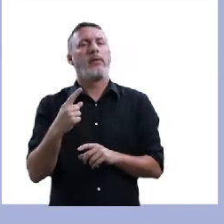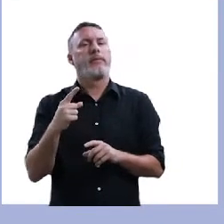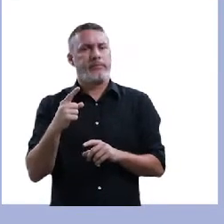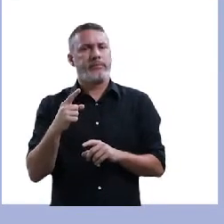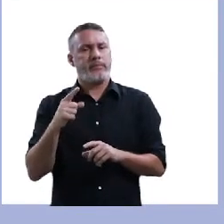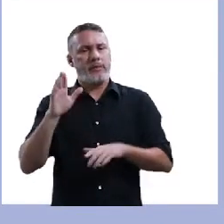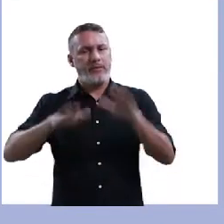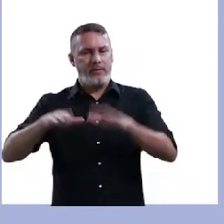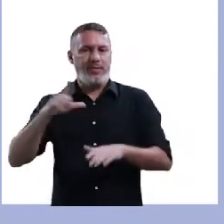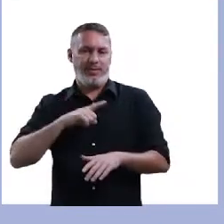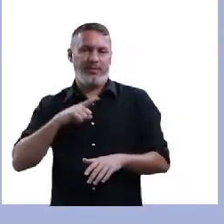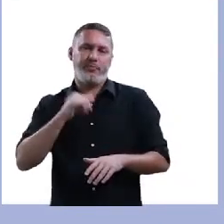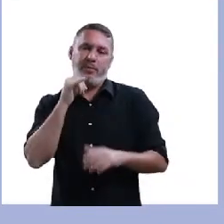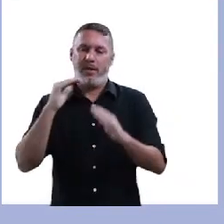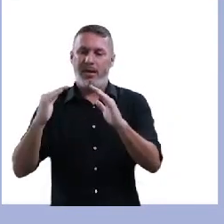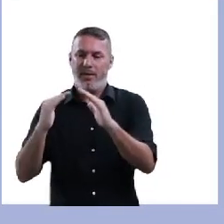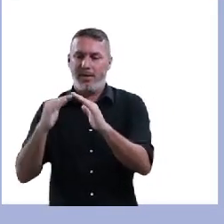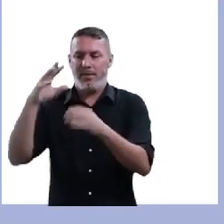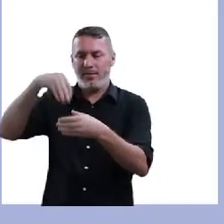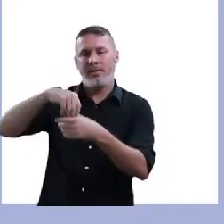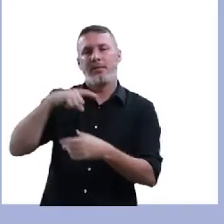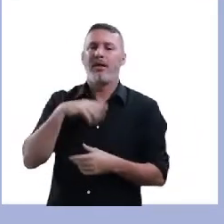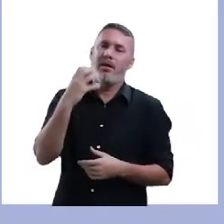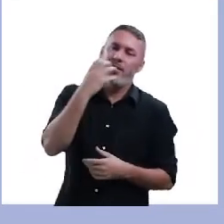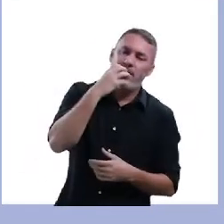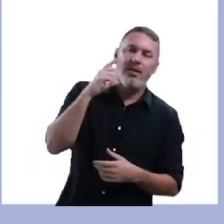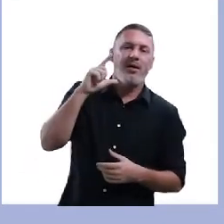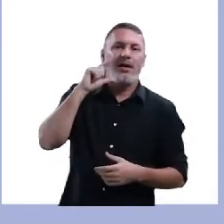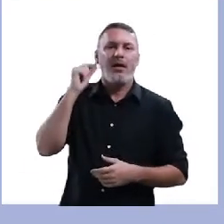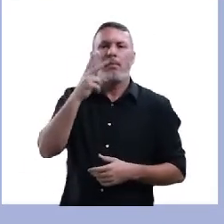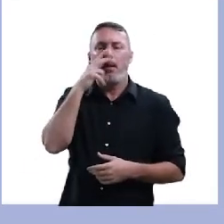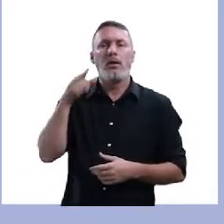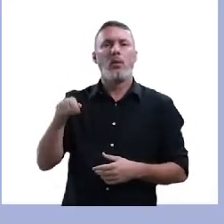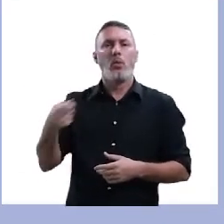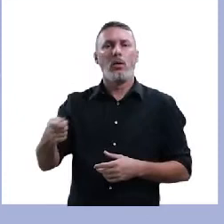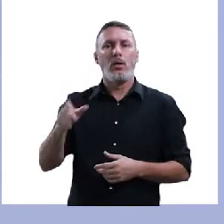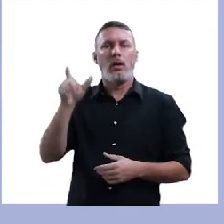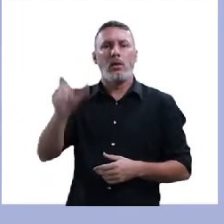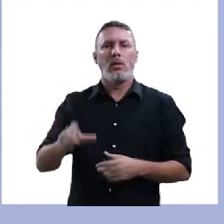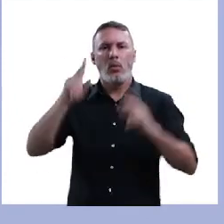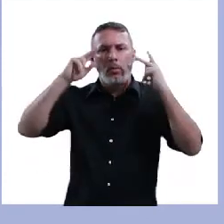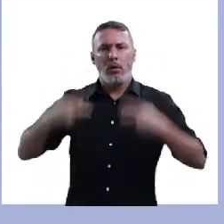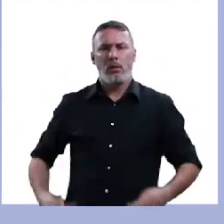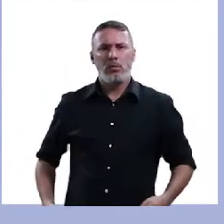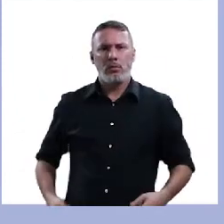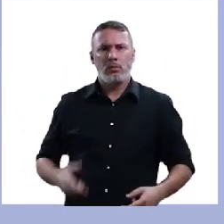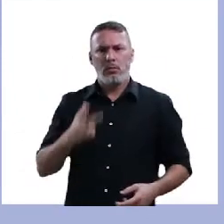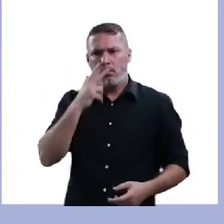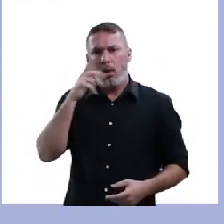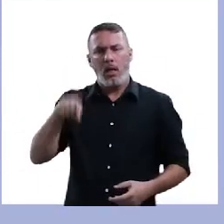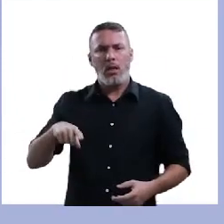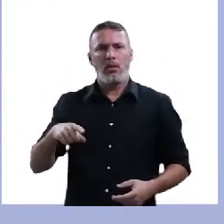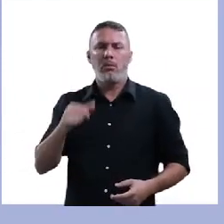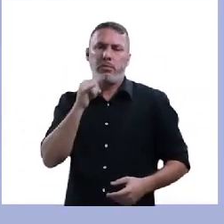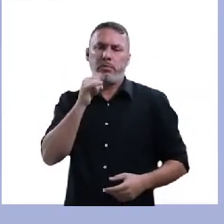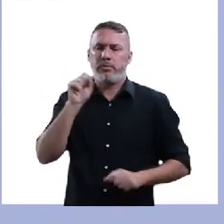utilizam, né, tem um determinado animal doméstico dentro de casa, que eles utilizam como se fosse uma pessoa mesmo.